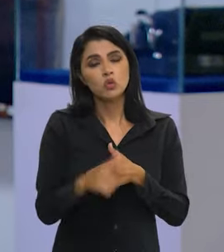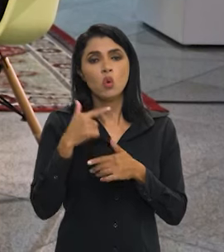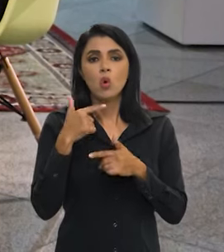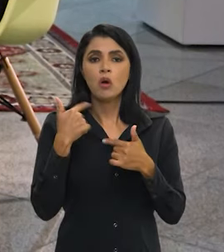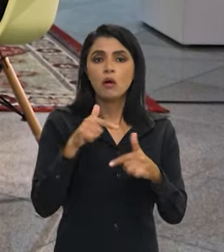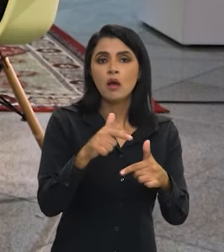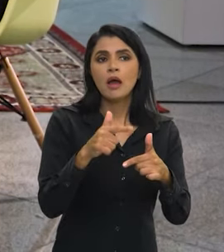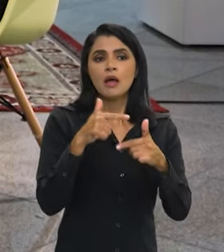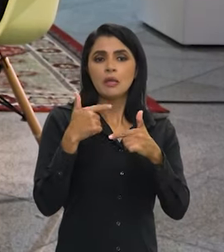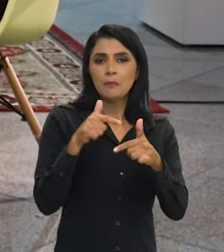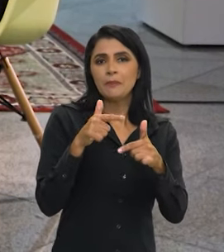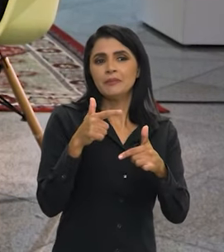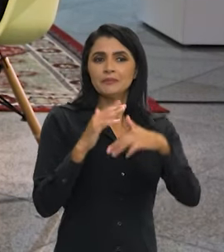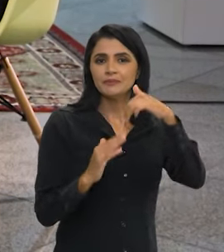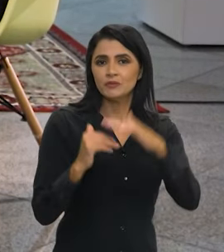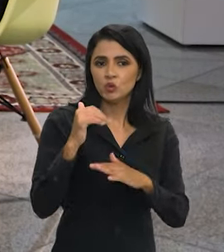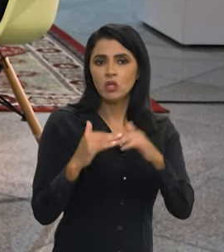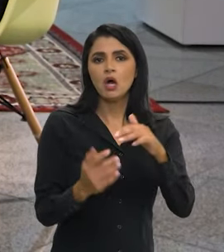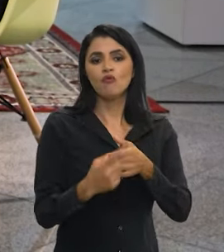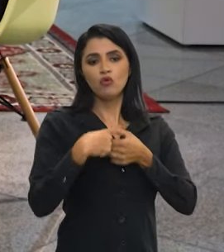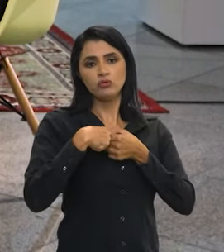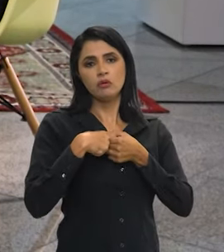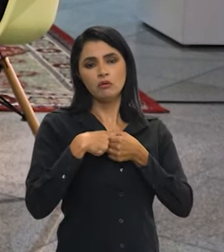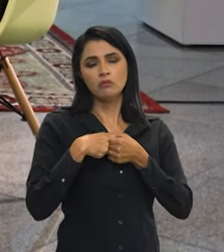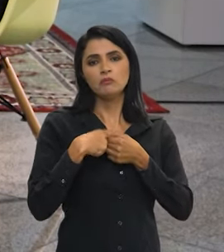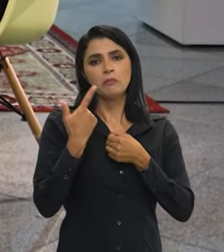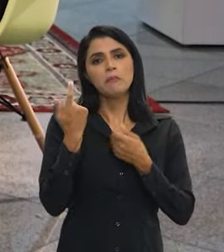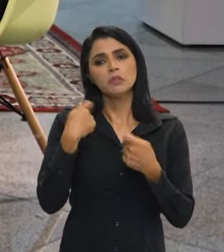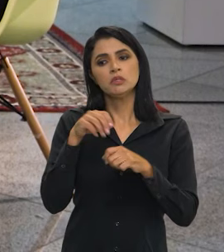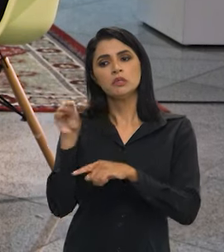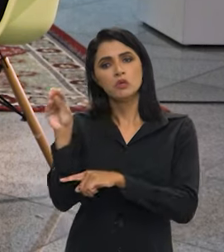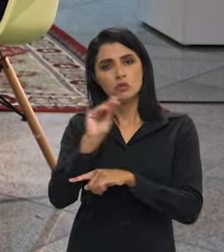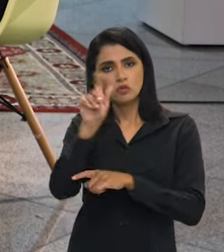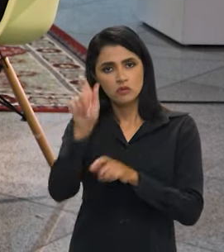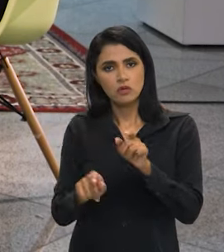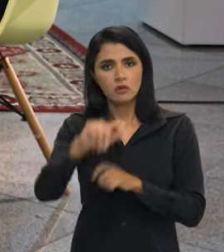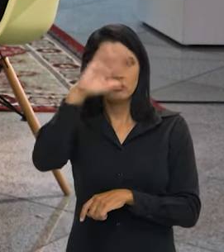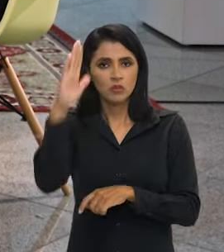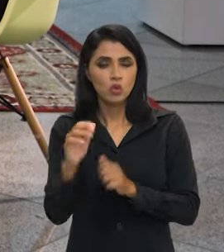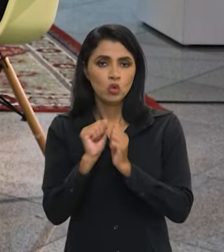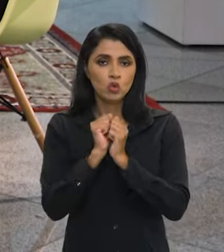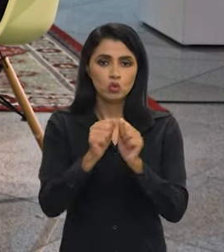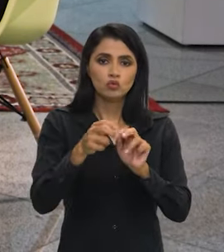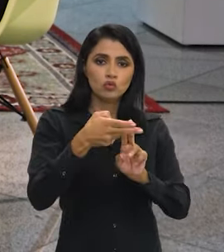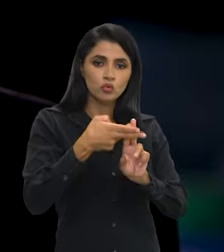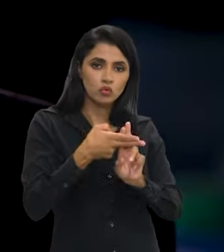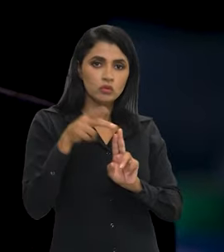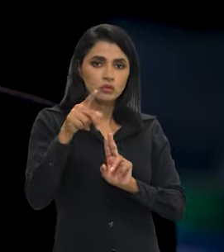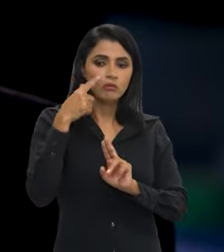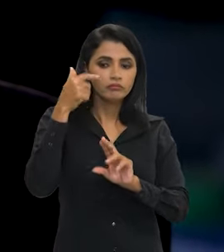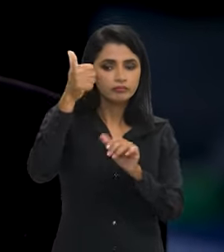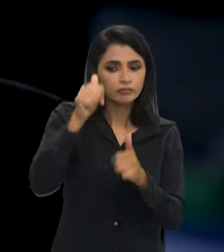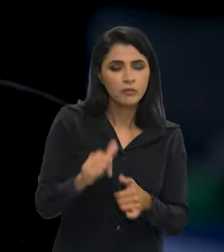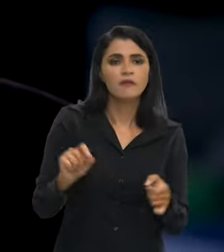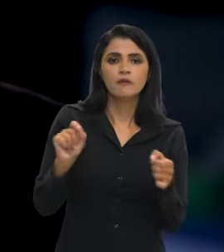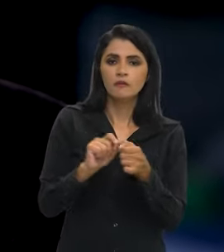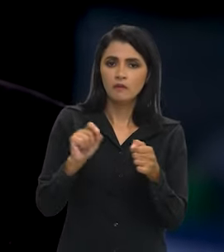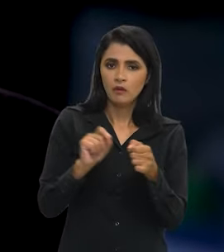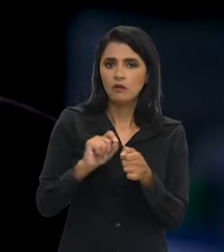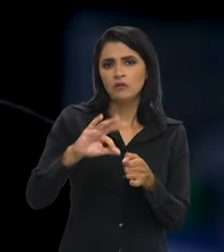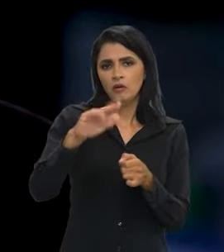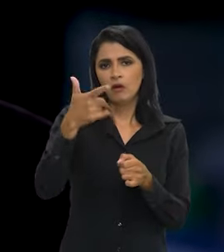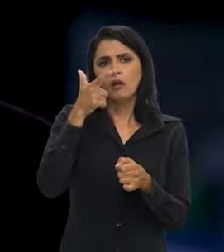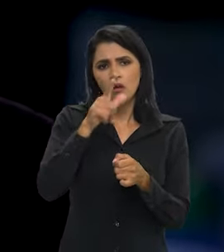reabilitação profissional, o que a gente tem que fazer? Nós queremos cuidar dos brasileiros junto, obviamente, com o SUS. Então, essas revisões vão ser feitas.